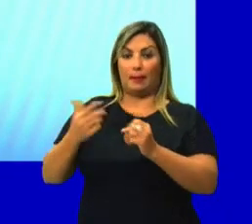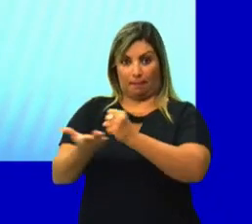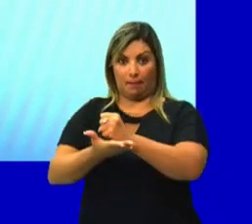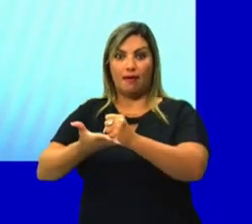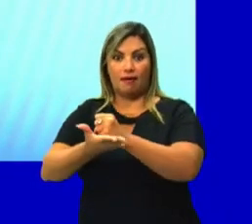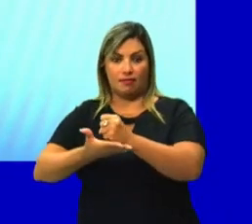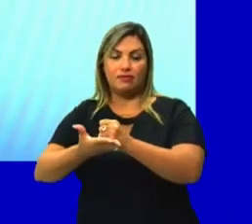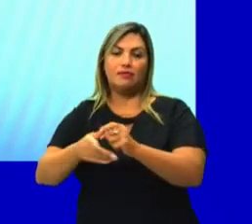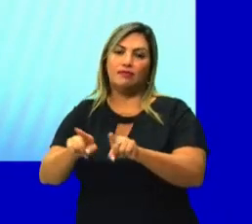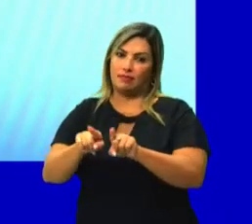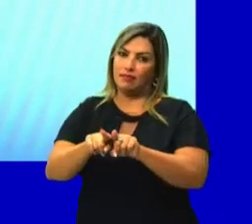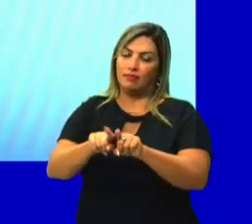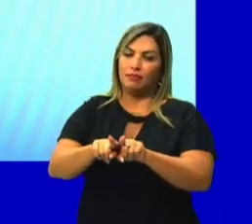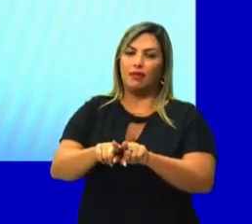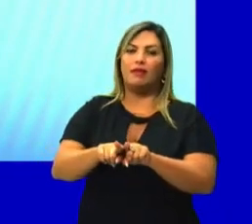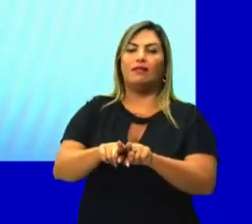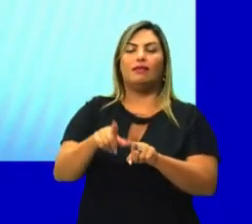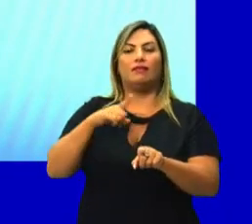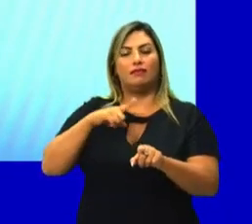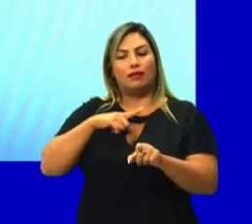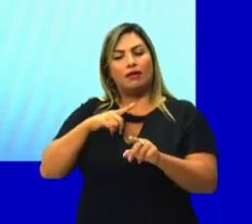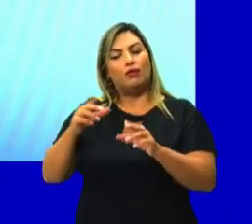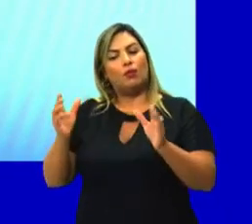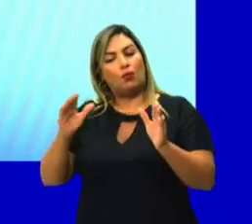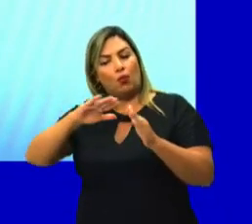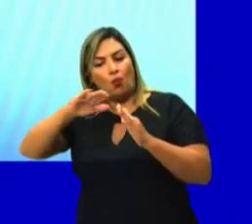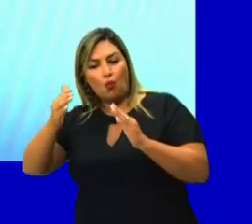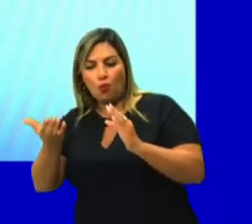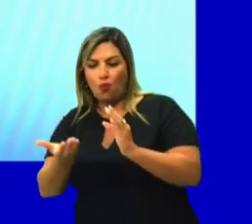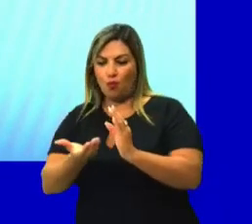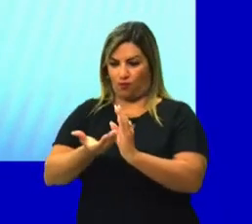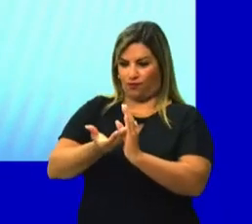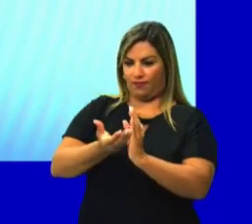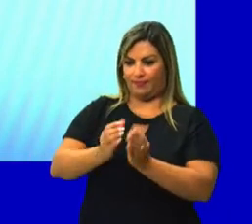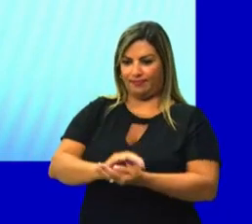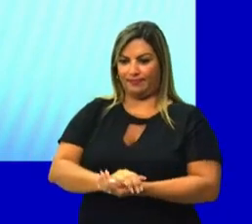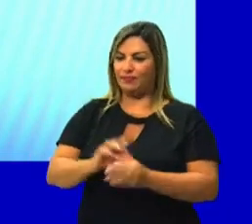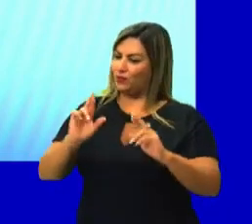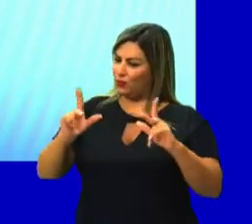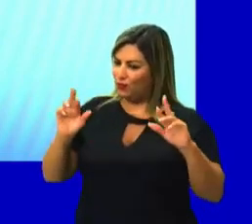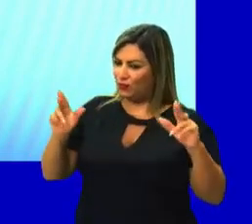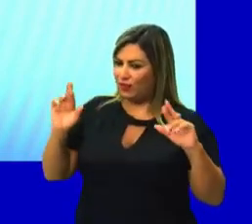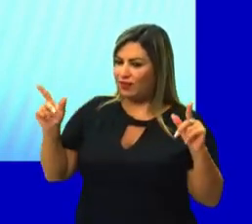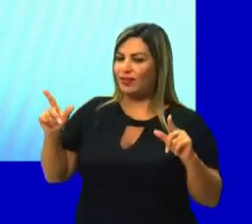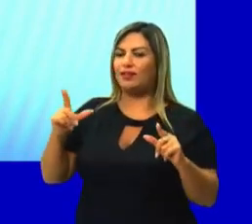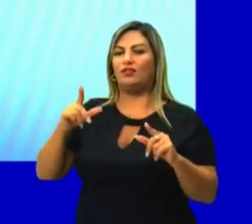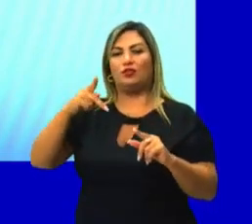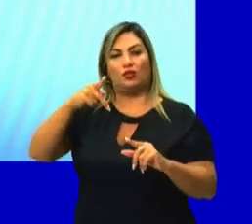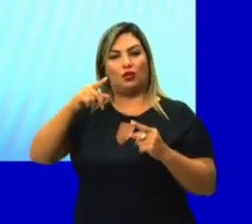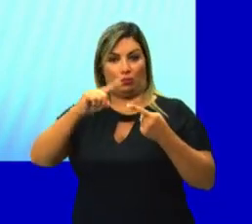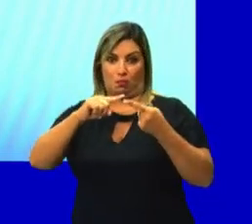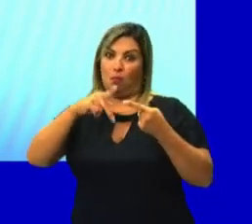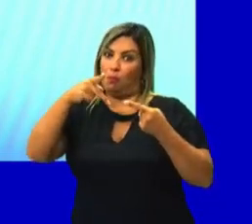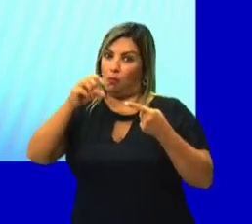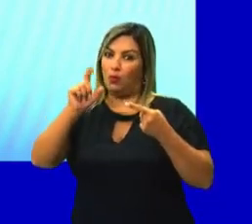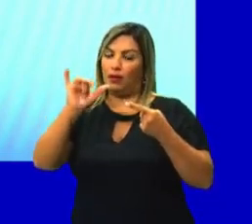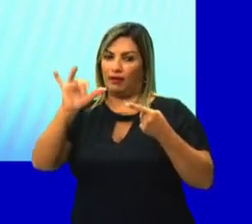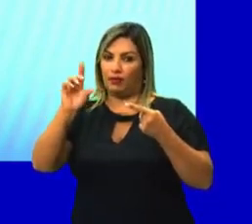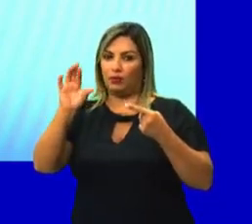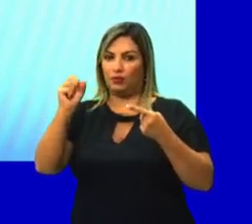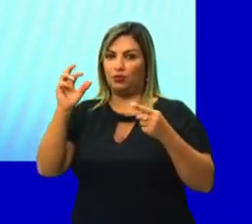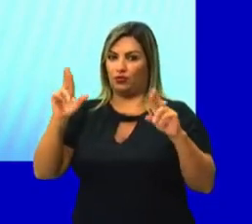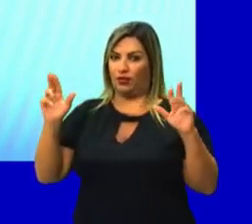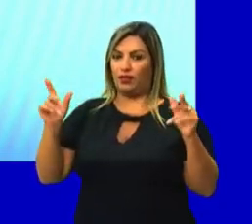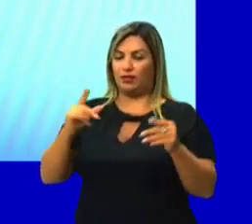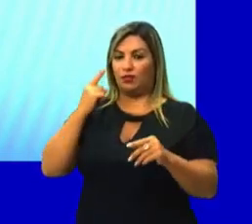base, mas eles têm superfícies curvas nele. Diferente dos poliedros, Vocês podem ver